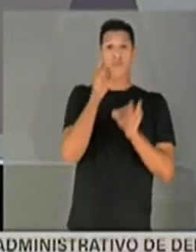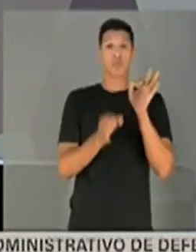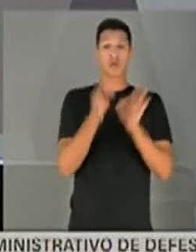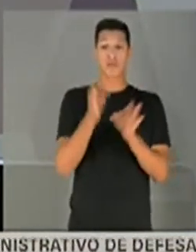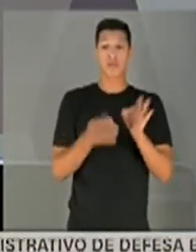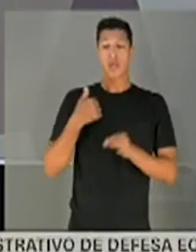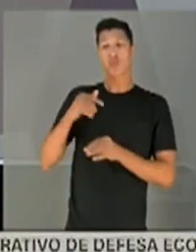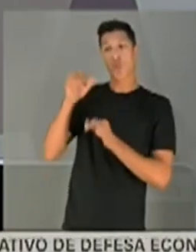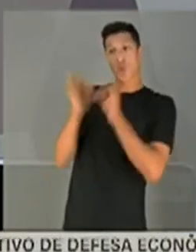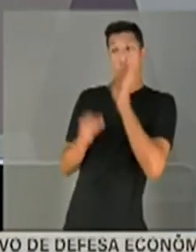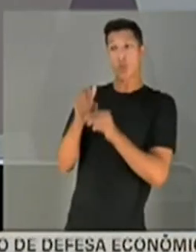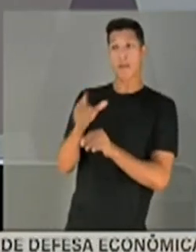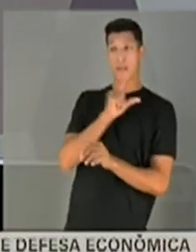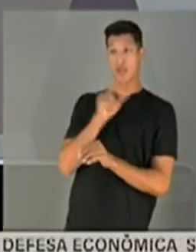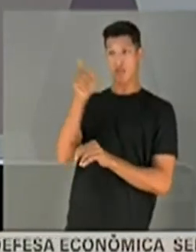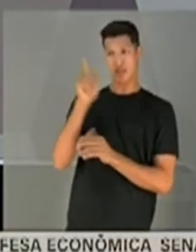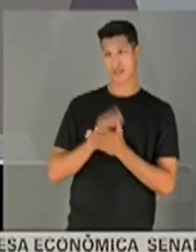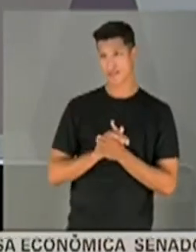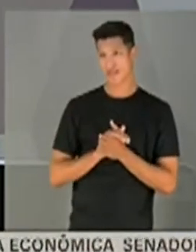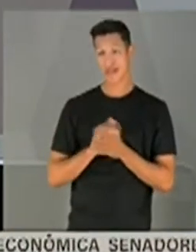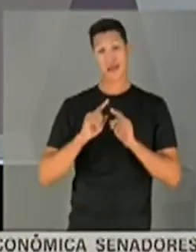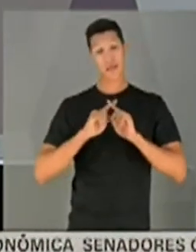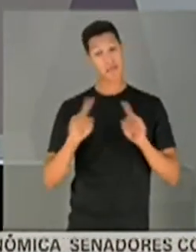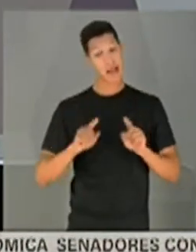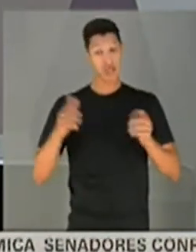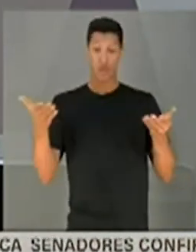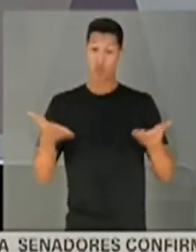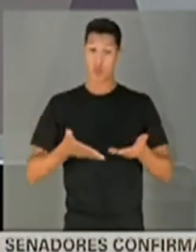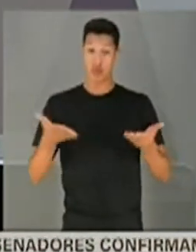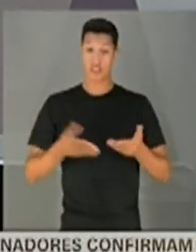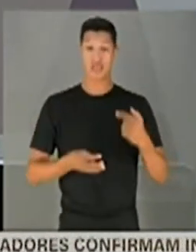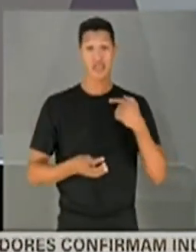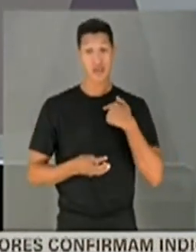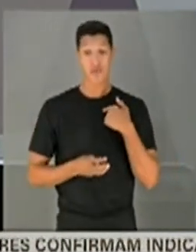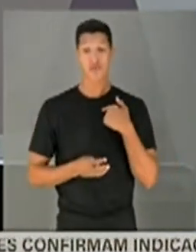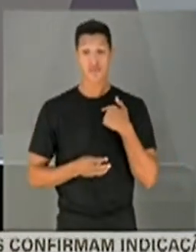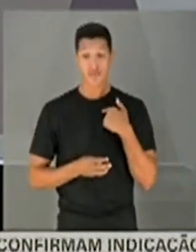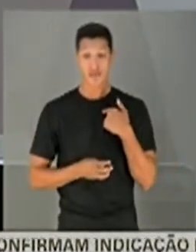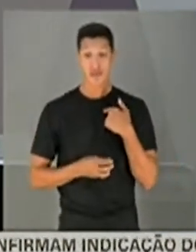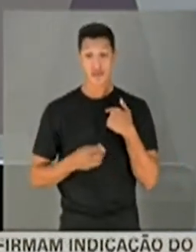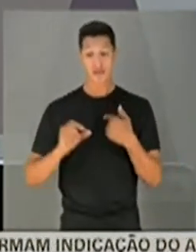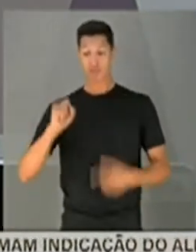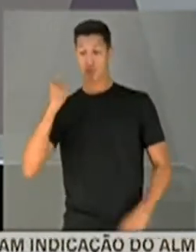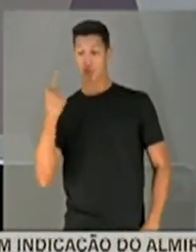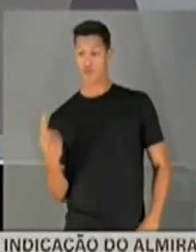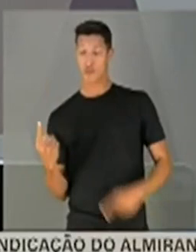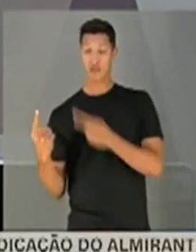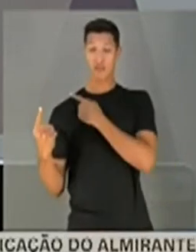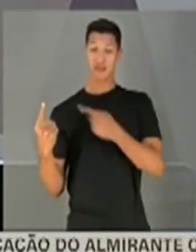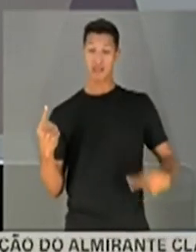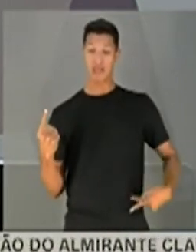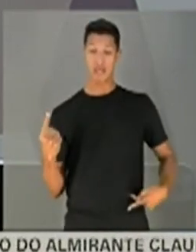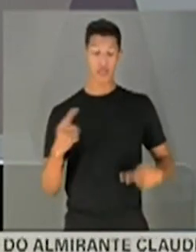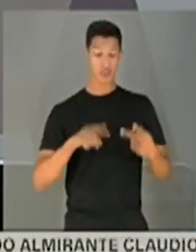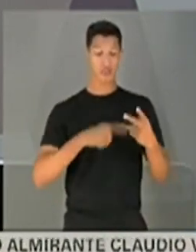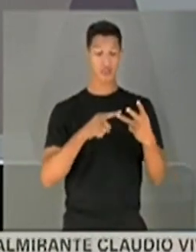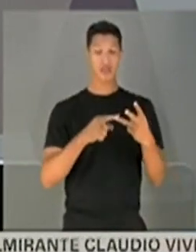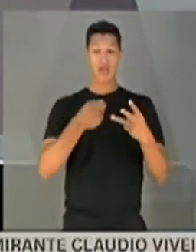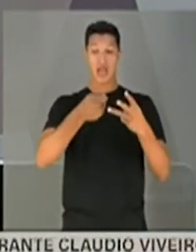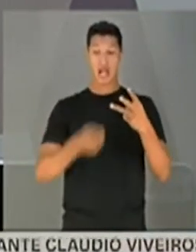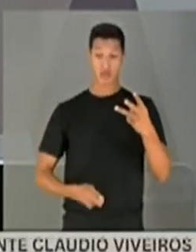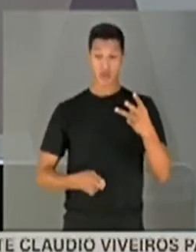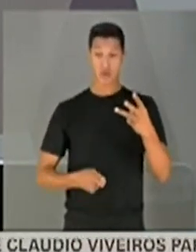estou nem lhe prejulgando. Mas hoje eu, o vice-presidente e o relator estão